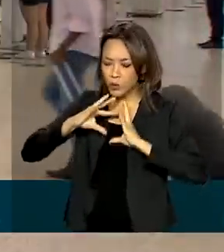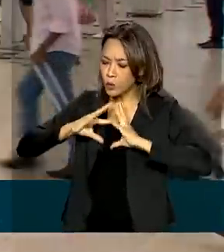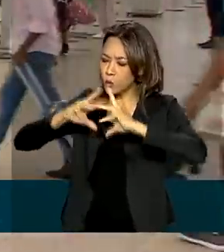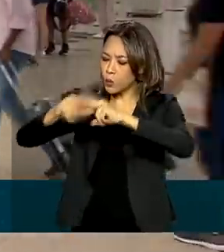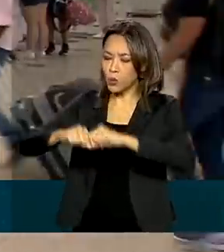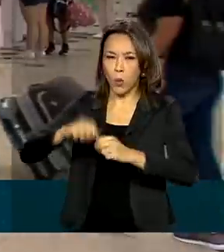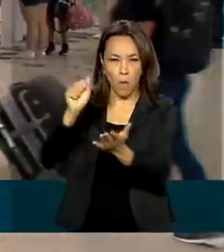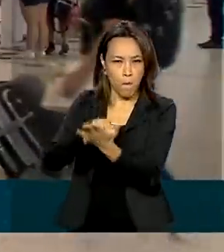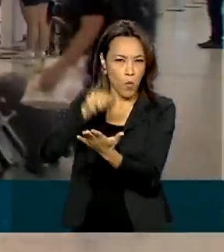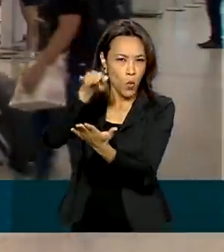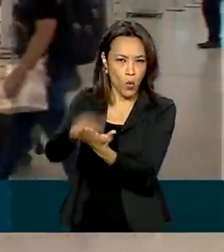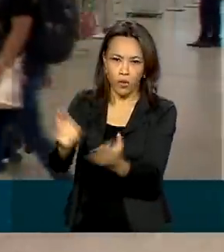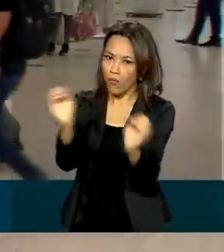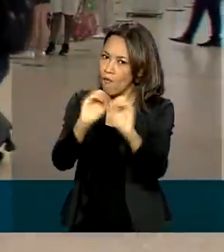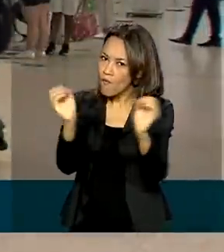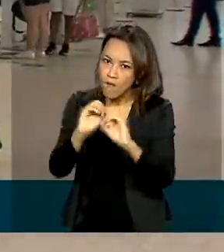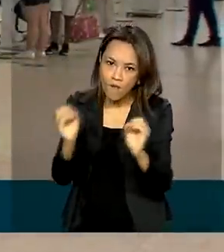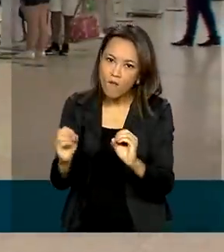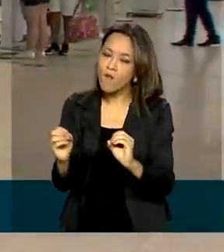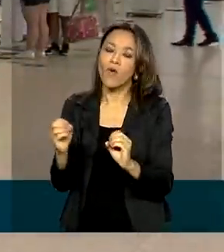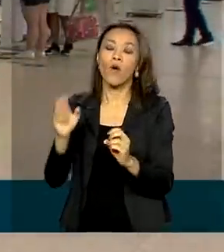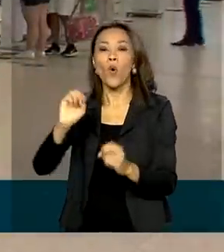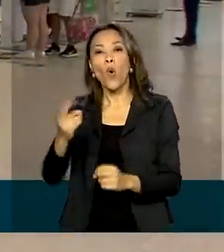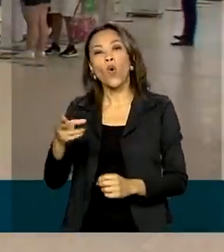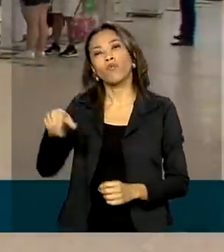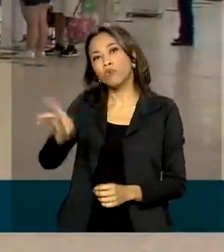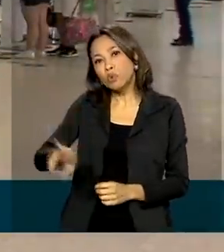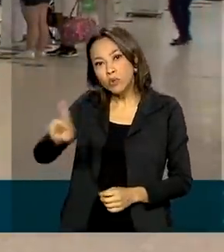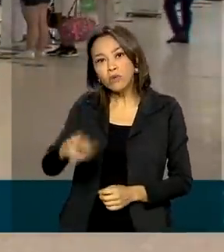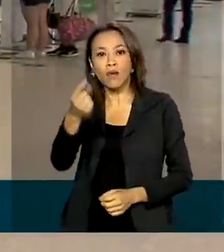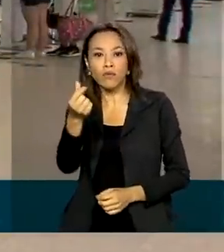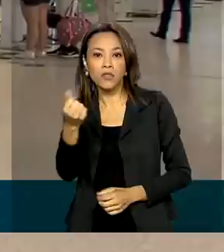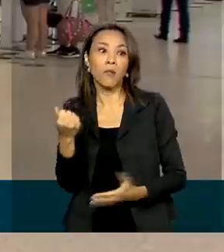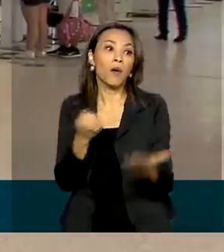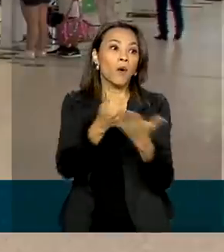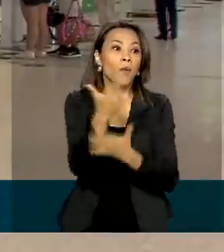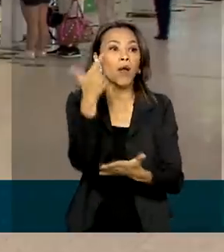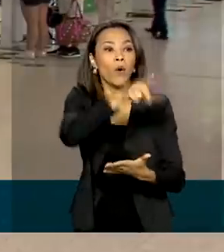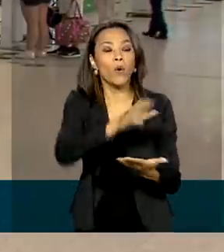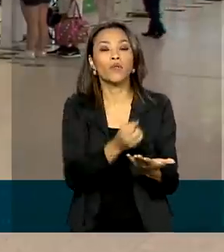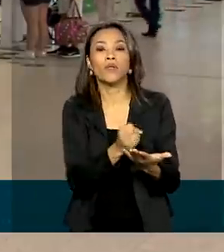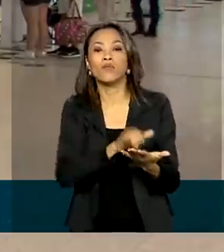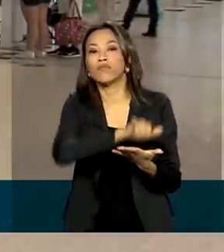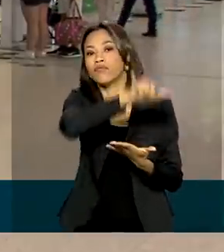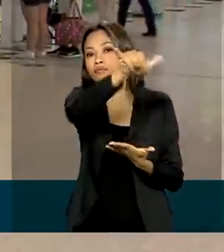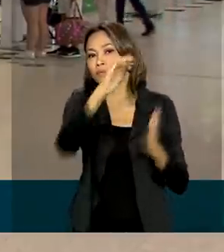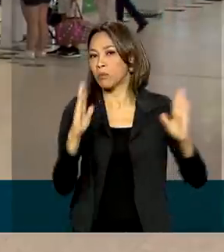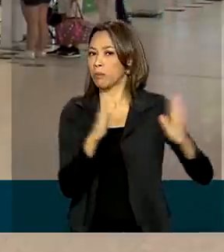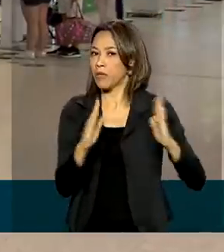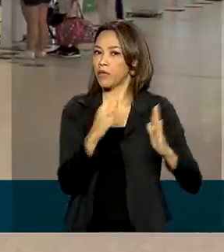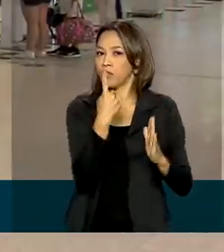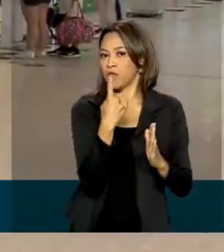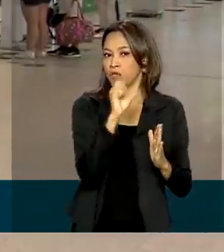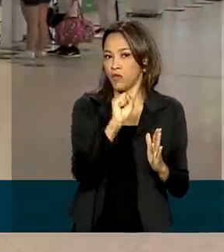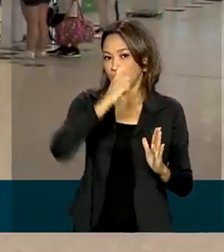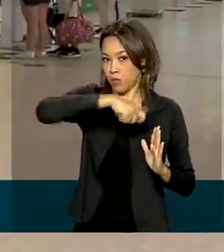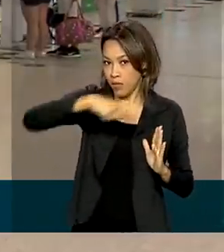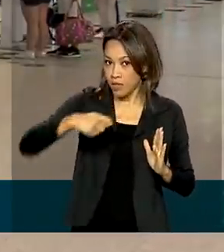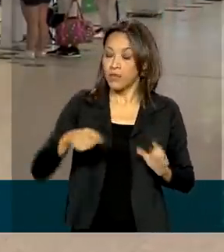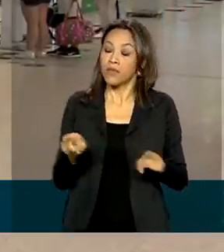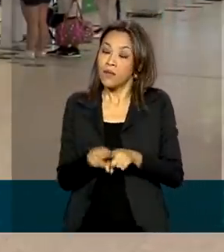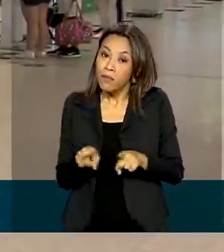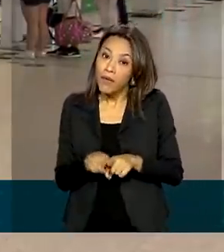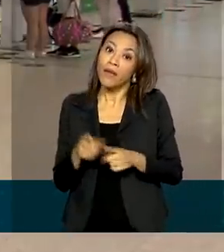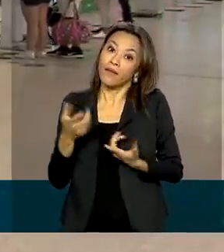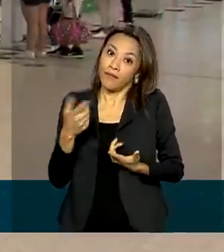sem multas, ou pode utilizar o crédito para comprar um outro bilhete em até 18 meses. A medida vai beneficiar também as companhias